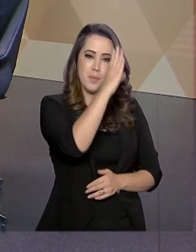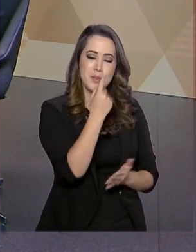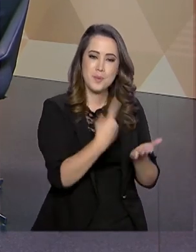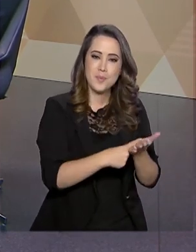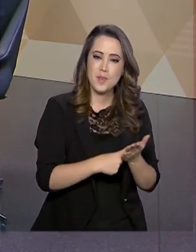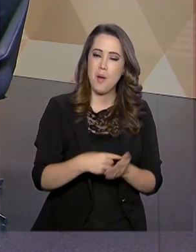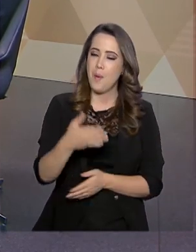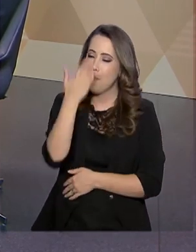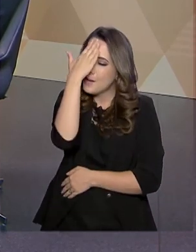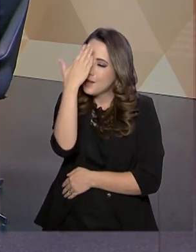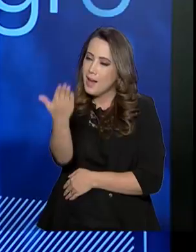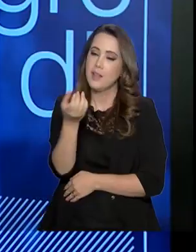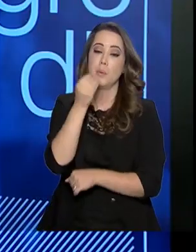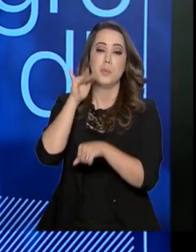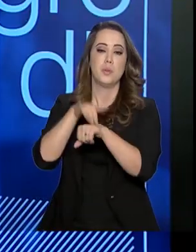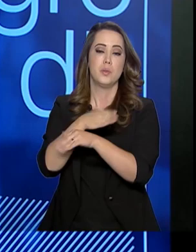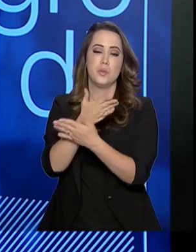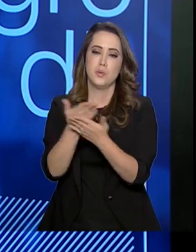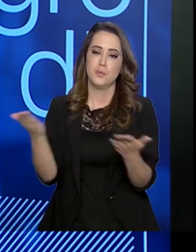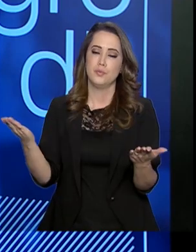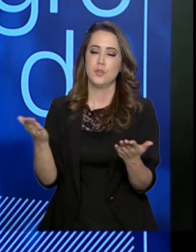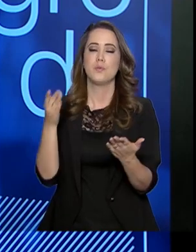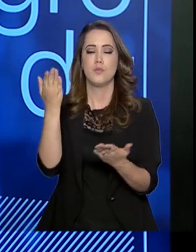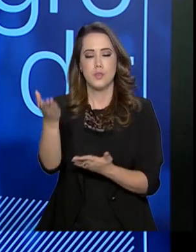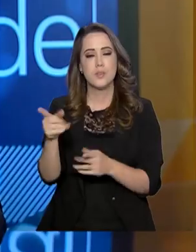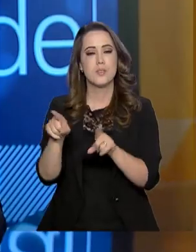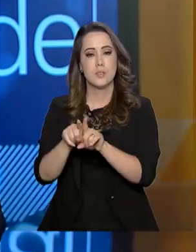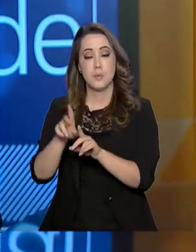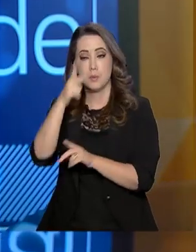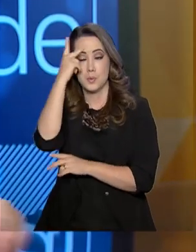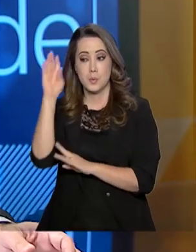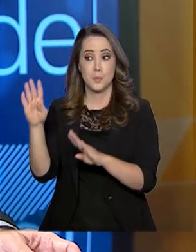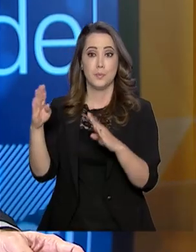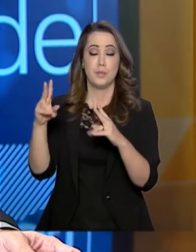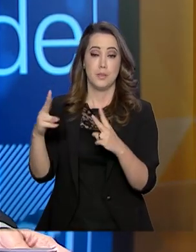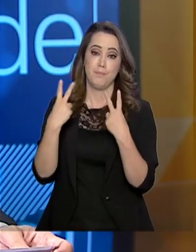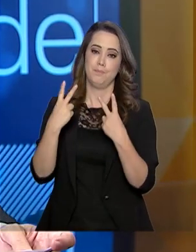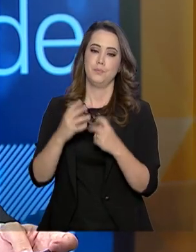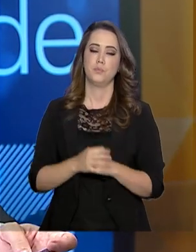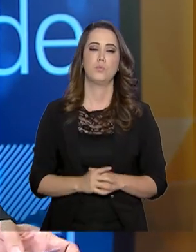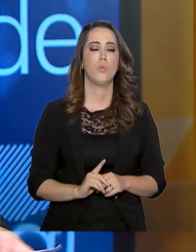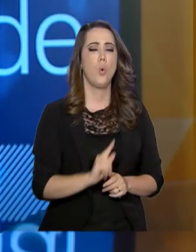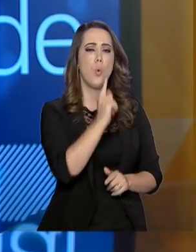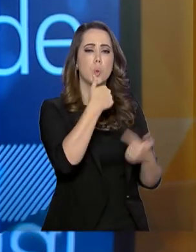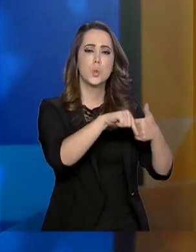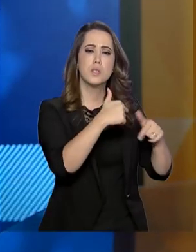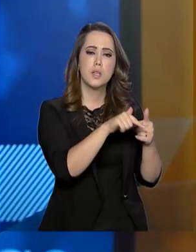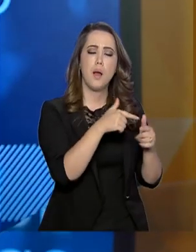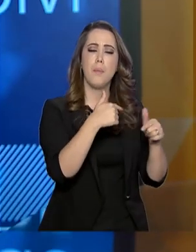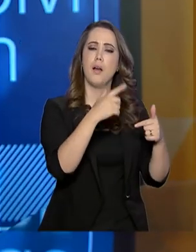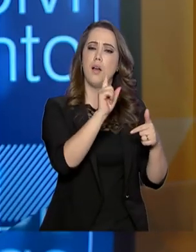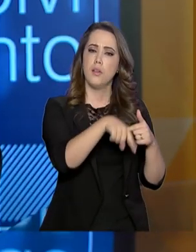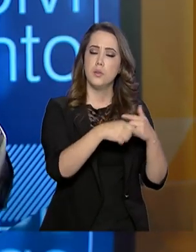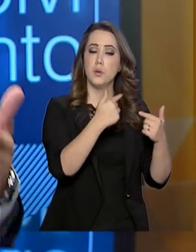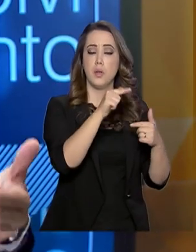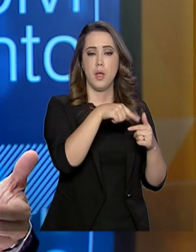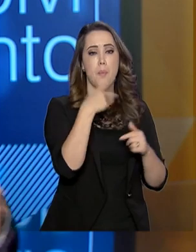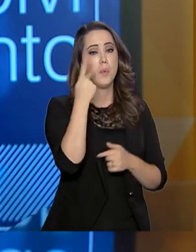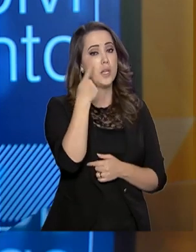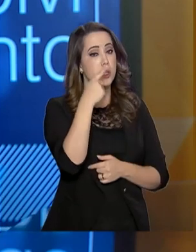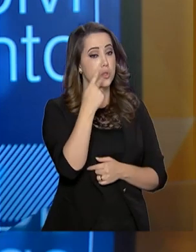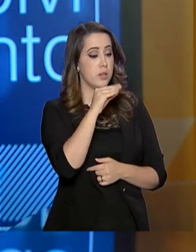Paulo. Boa noite. Boa noite a você e a todos que estamos acompanhando. Um dos eixos de atuação da secretaria são as políticas de renda de